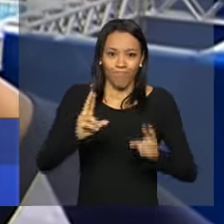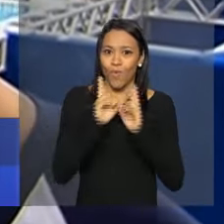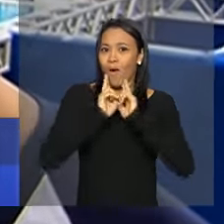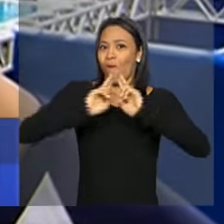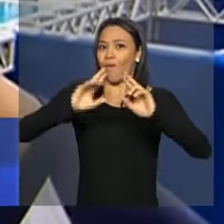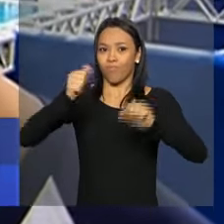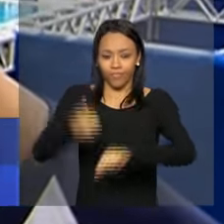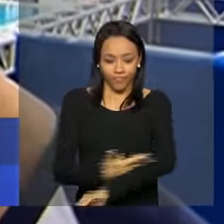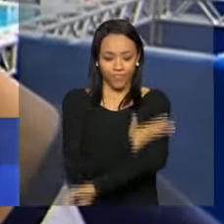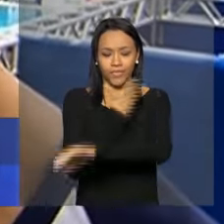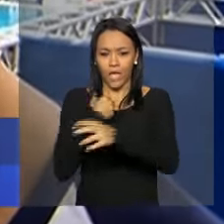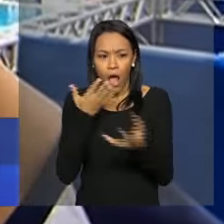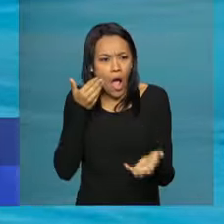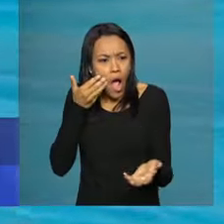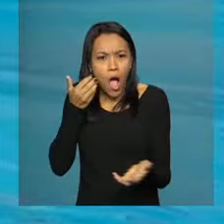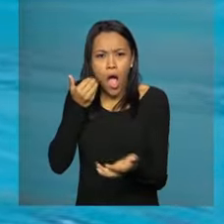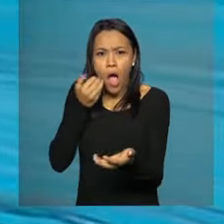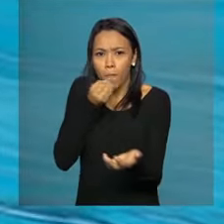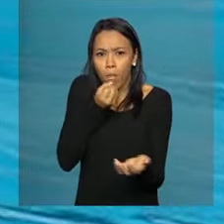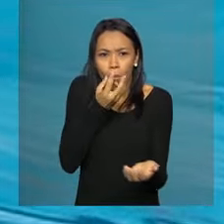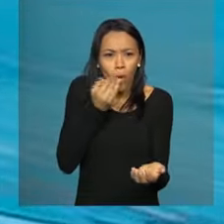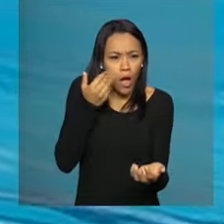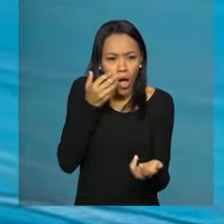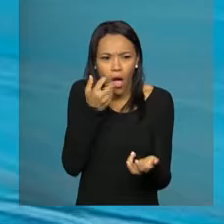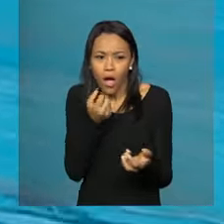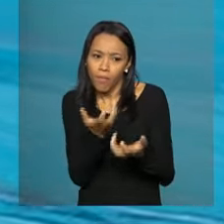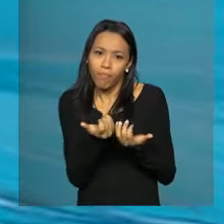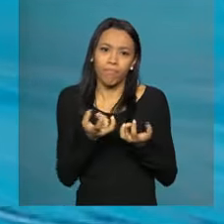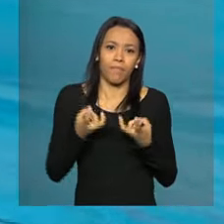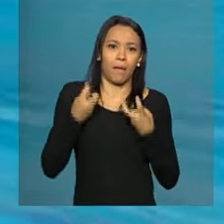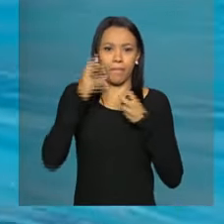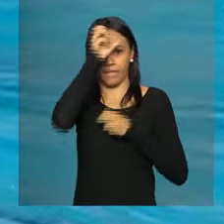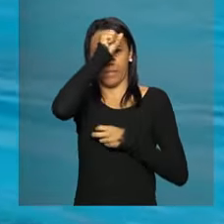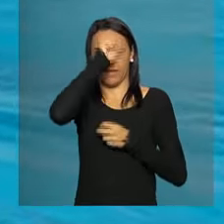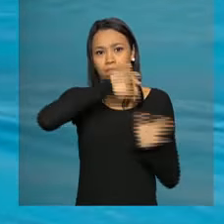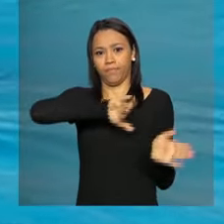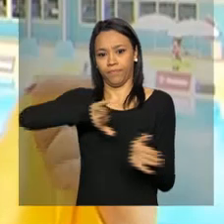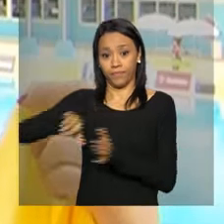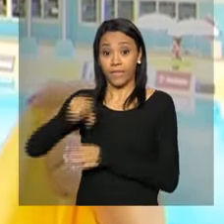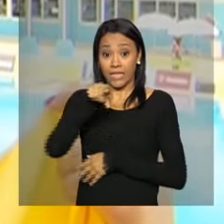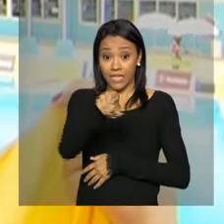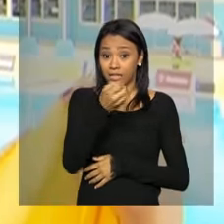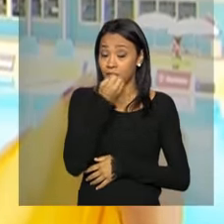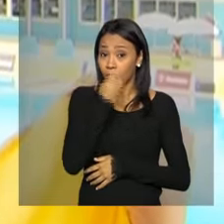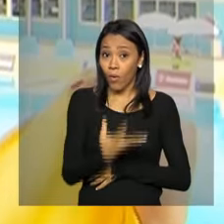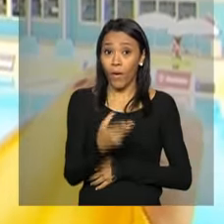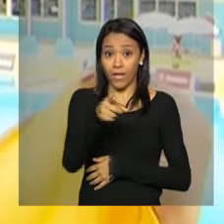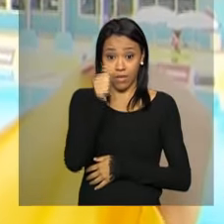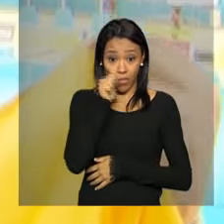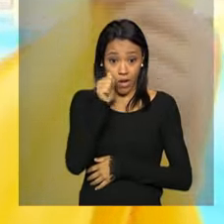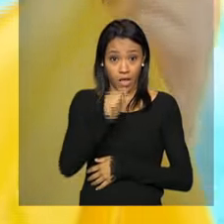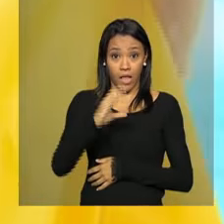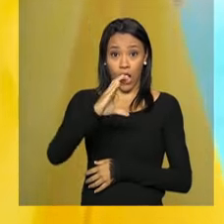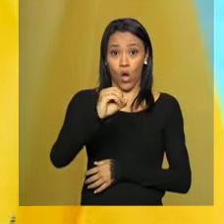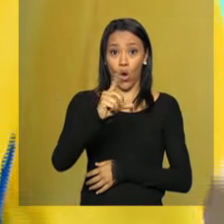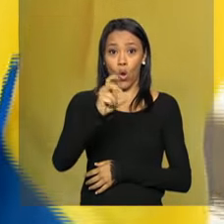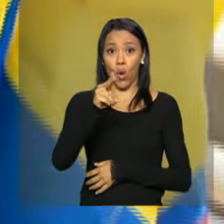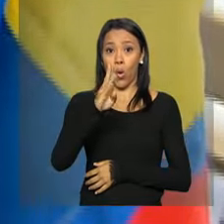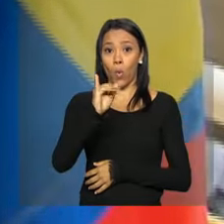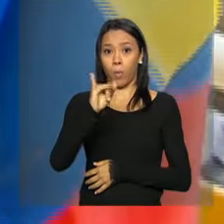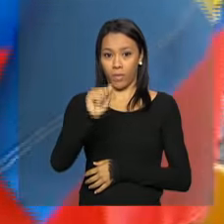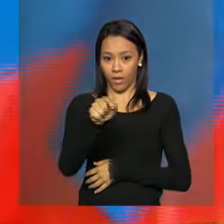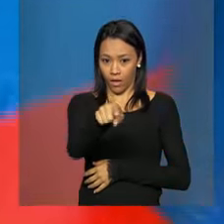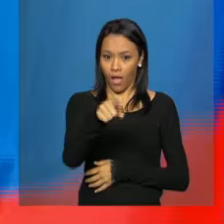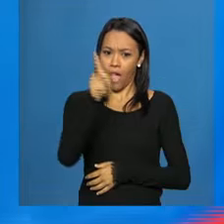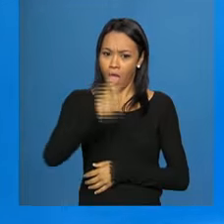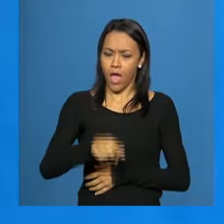muito do que elas têm de bom. O evento teste vale classificação para as Olimpíadas. Essa colombiana é juíza internacional da modalidade